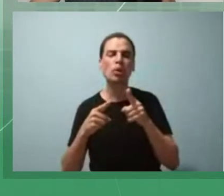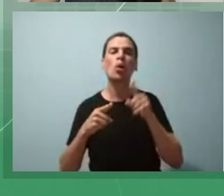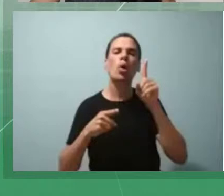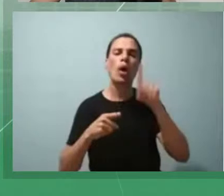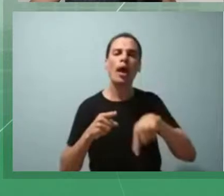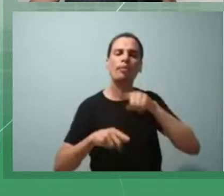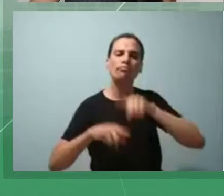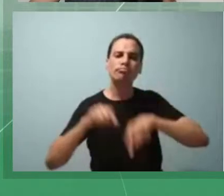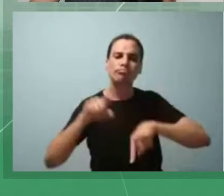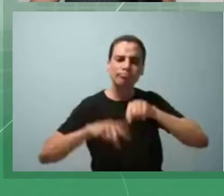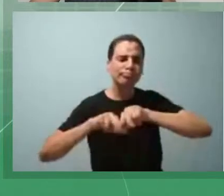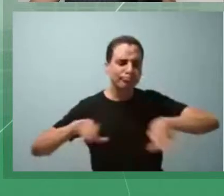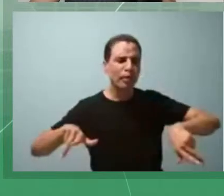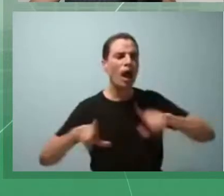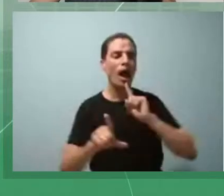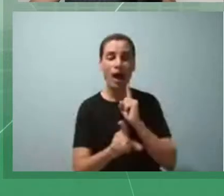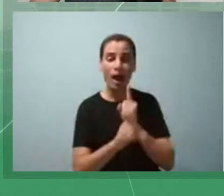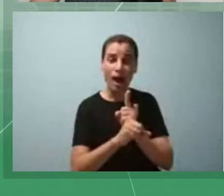aluno surdo.